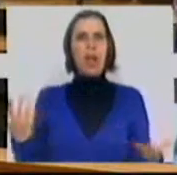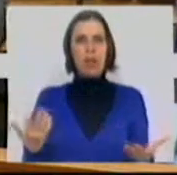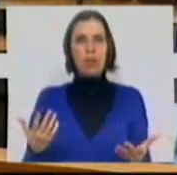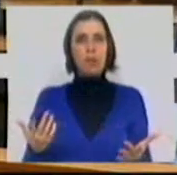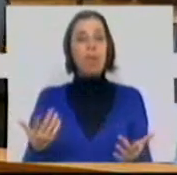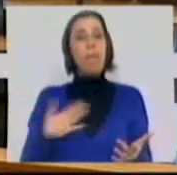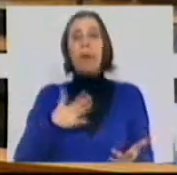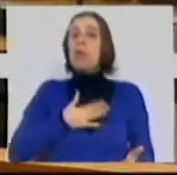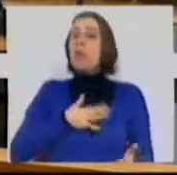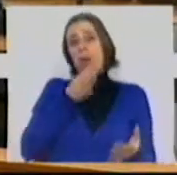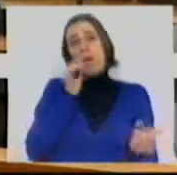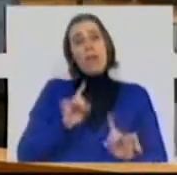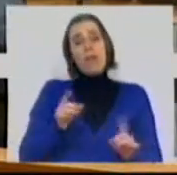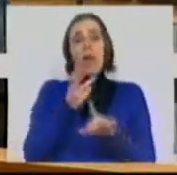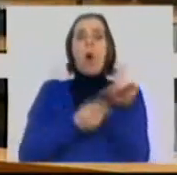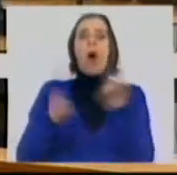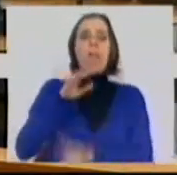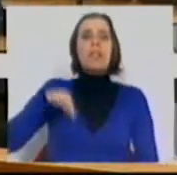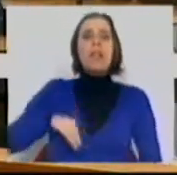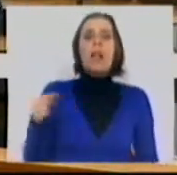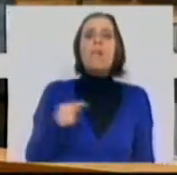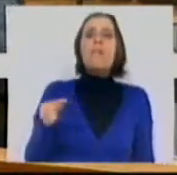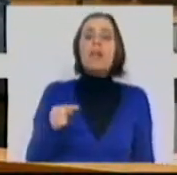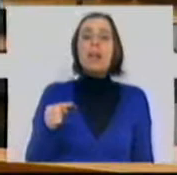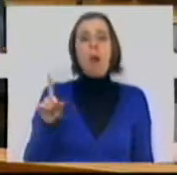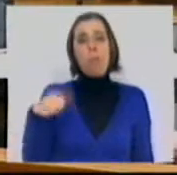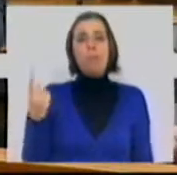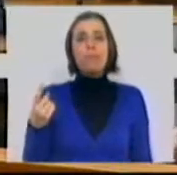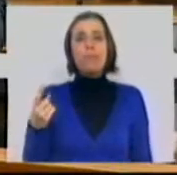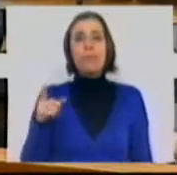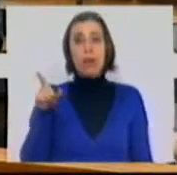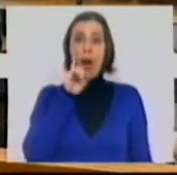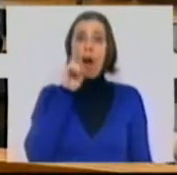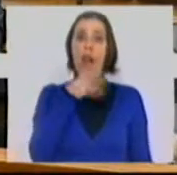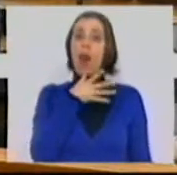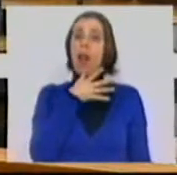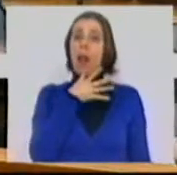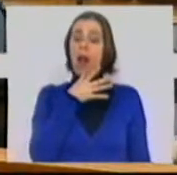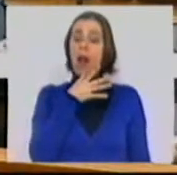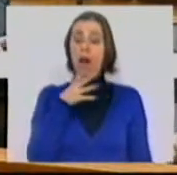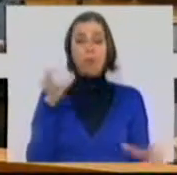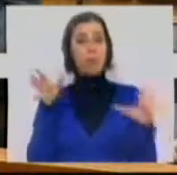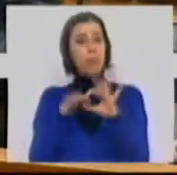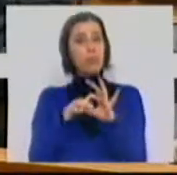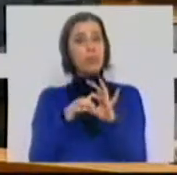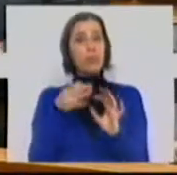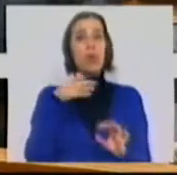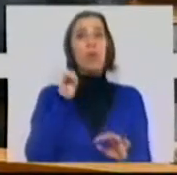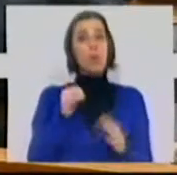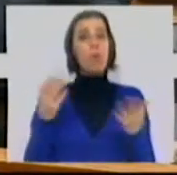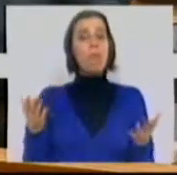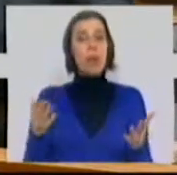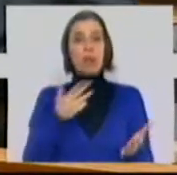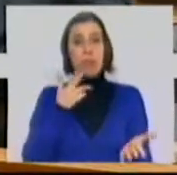E também já não lhe quero falar no aumento do salário mínimo, que também muito defendido e aí em convergência com o Partido